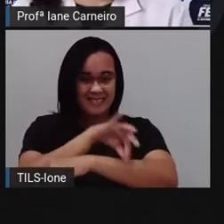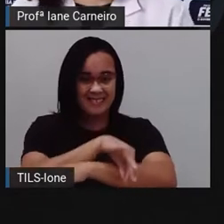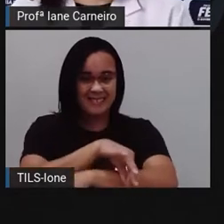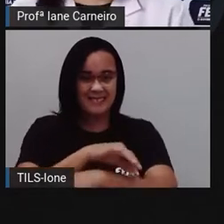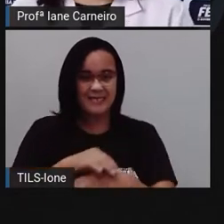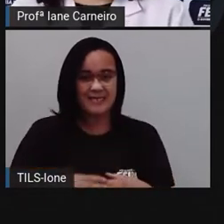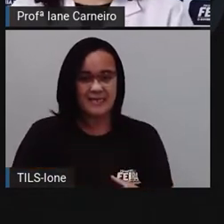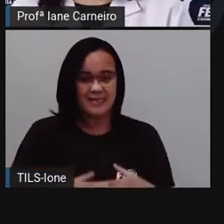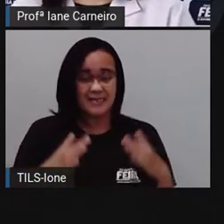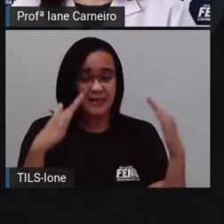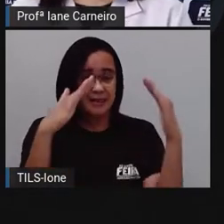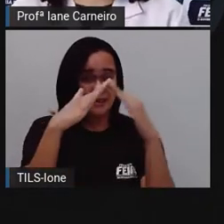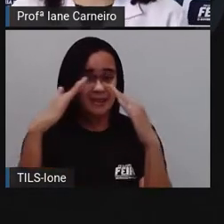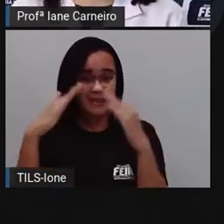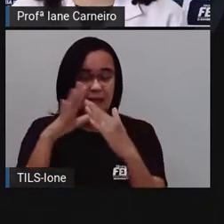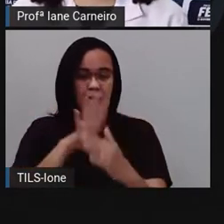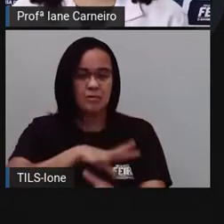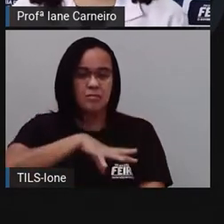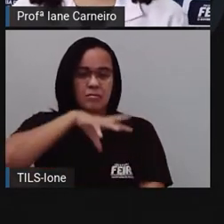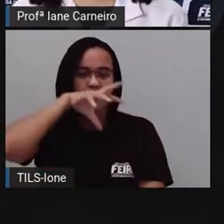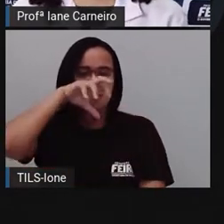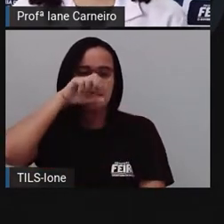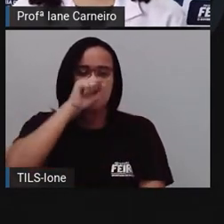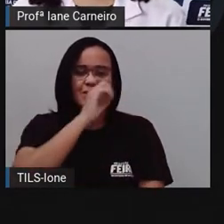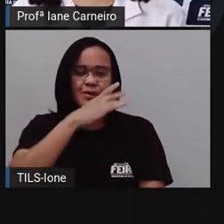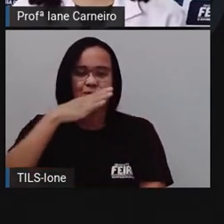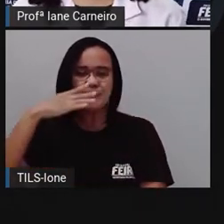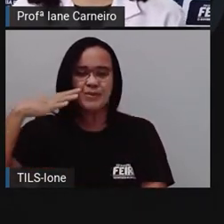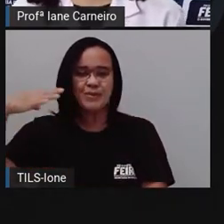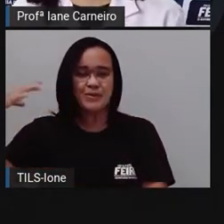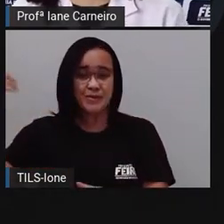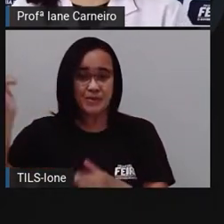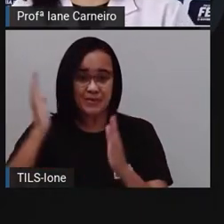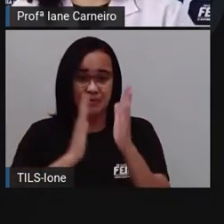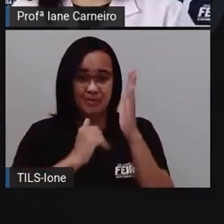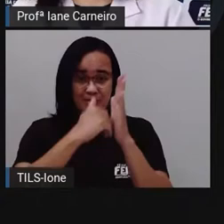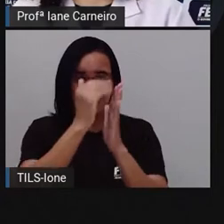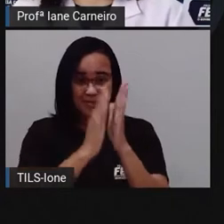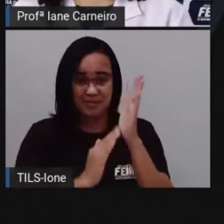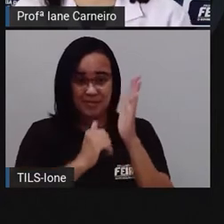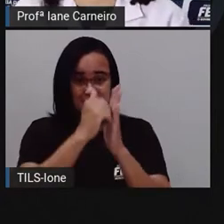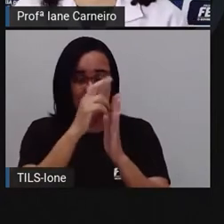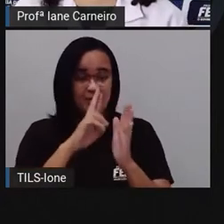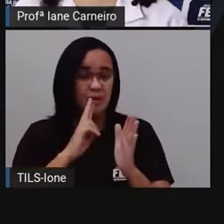casa cheirosa, pintada de rosa.